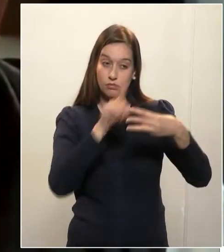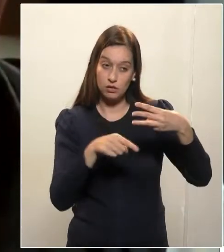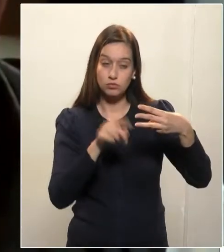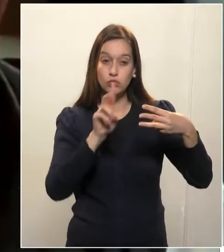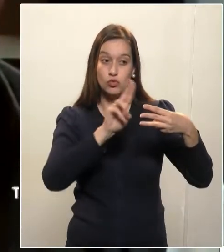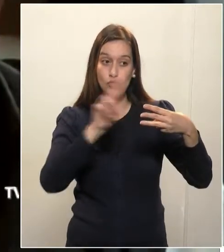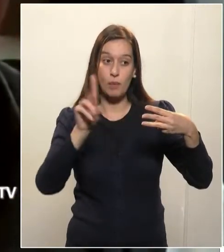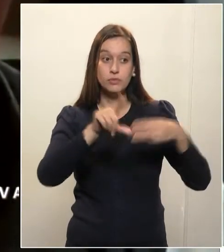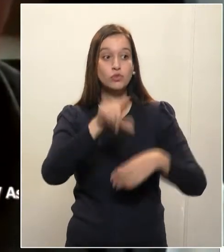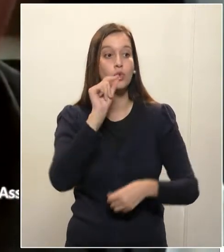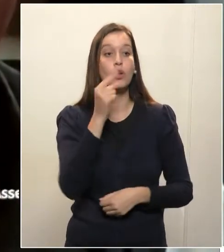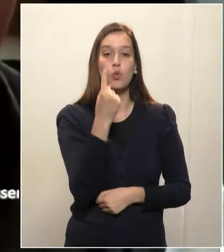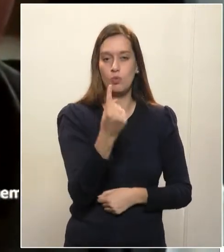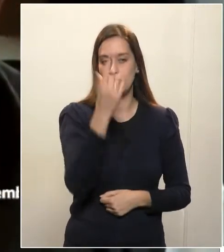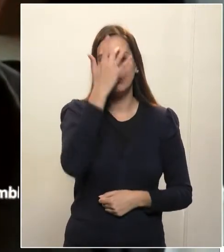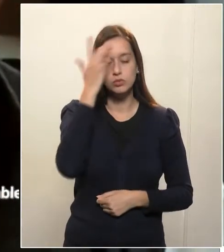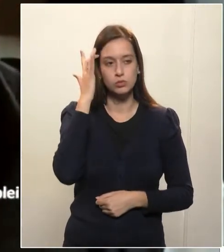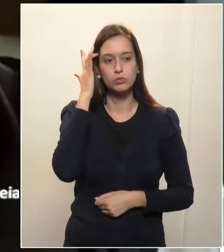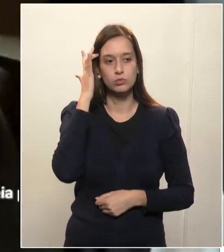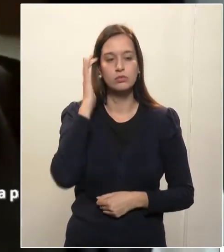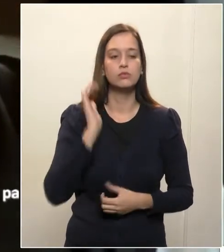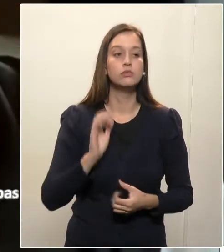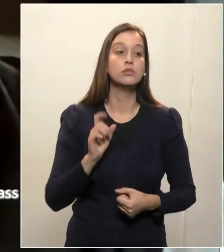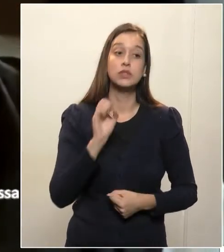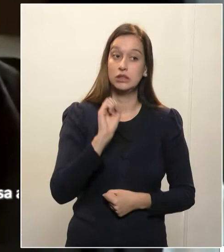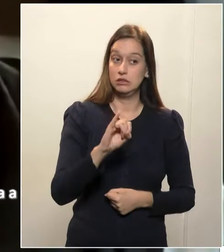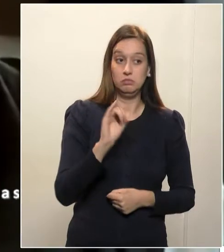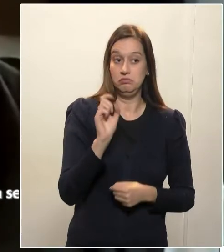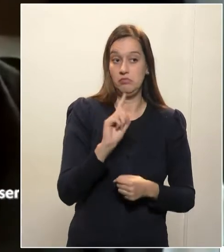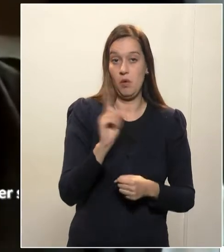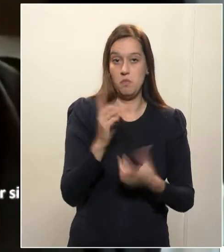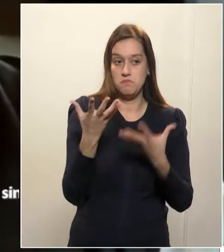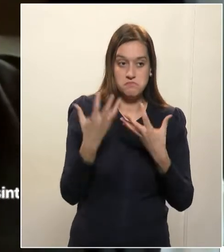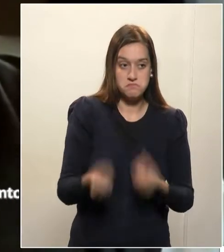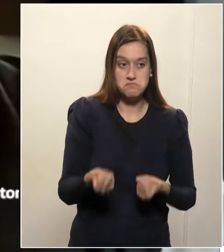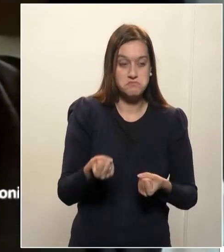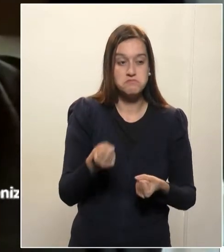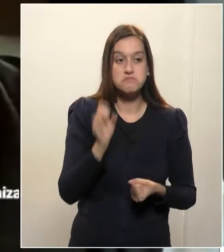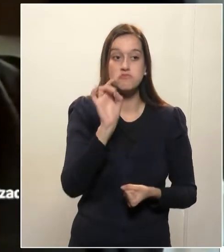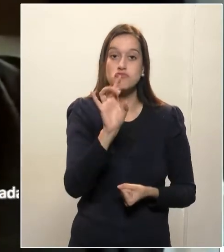Mas ele não ficaria adestrito a lista triplice. Ele poderia,